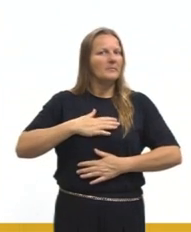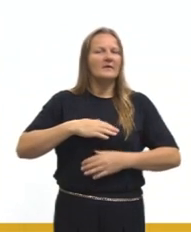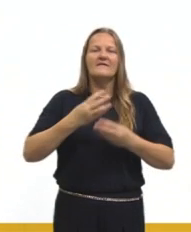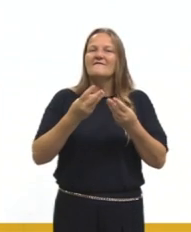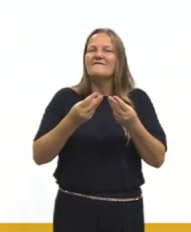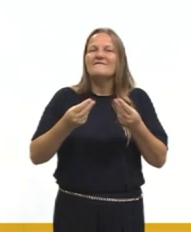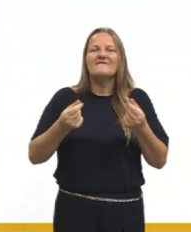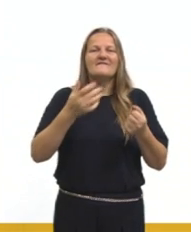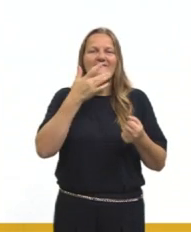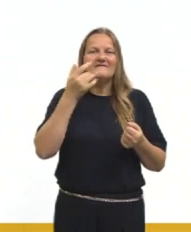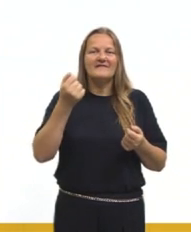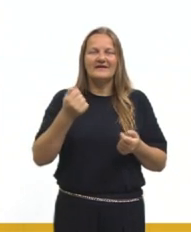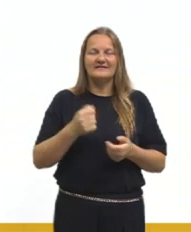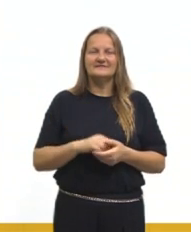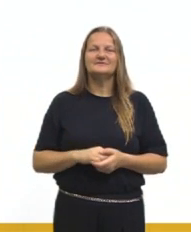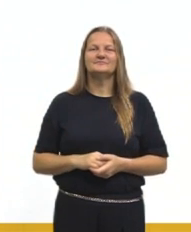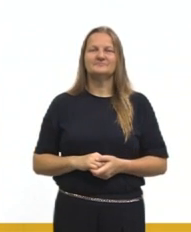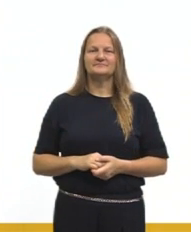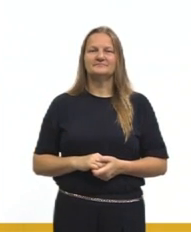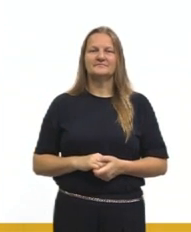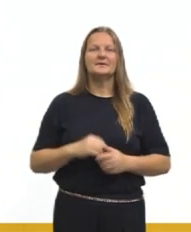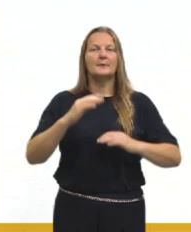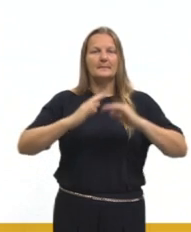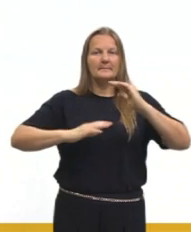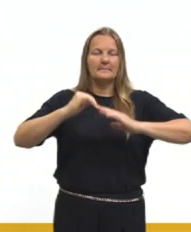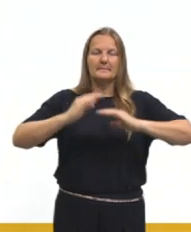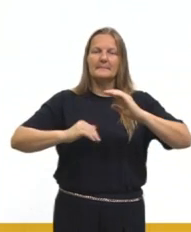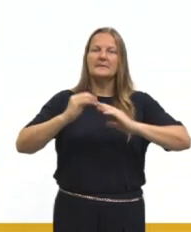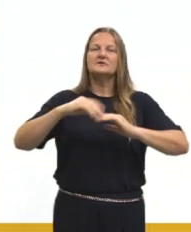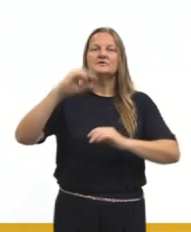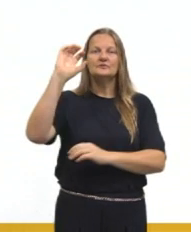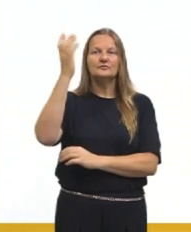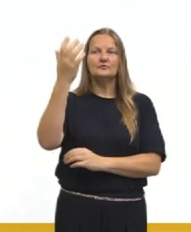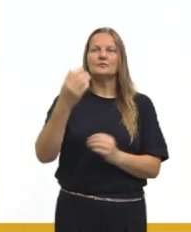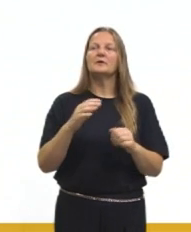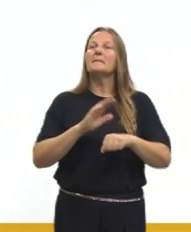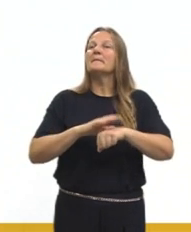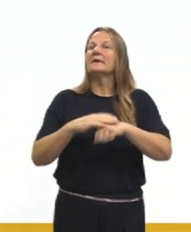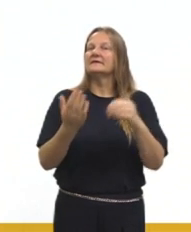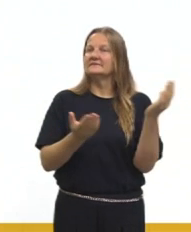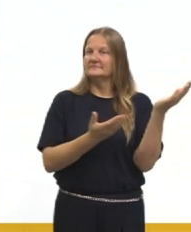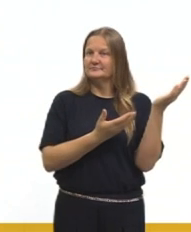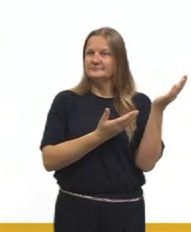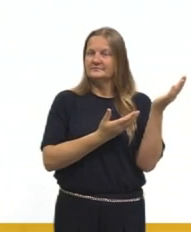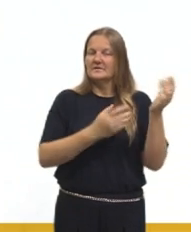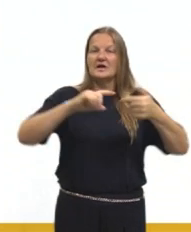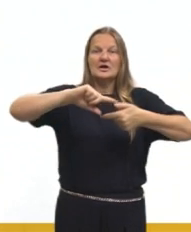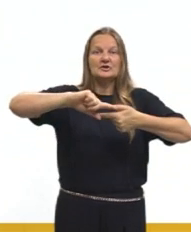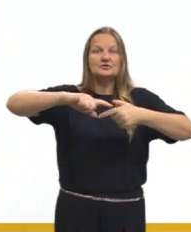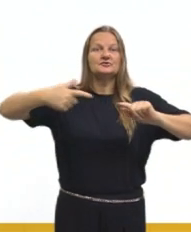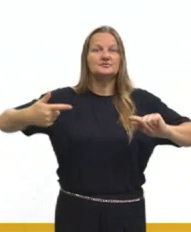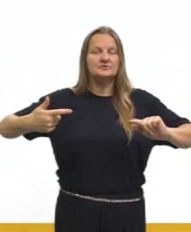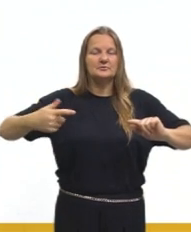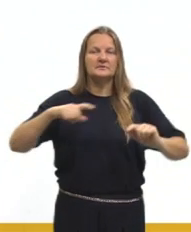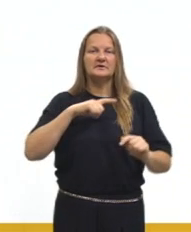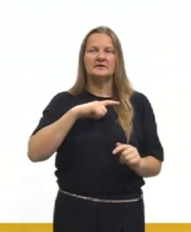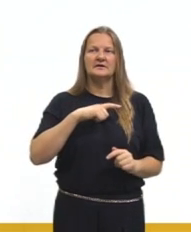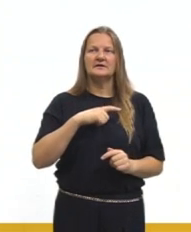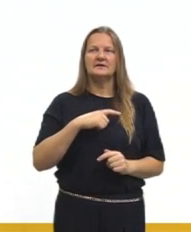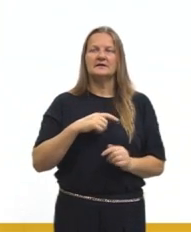conseguia resolver de uma forma prática. Vamos ver o que mais. Dentro da geometria, nós tivemos